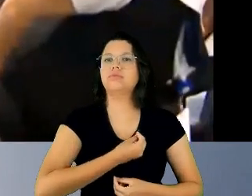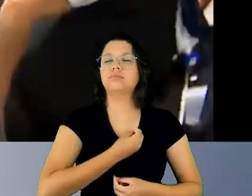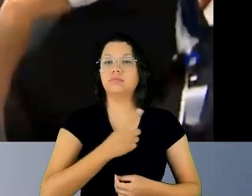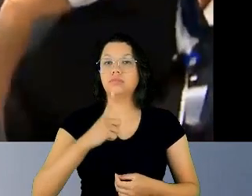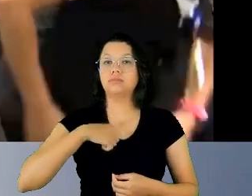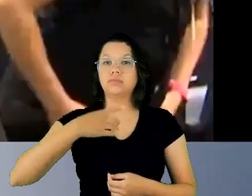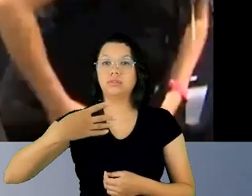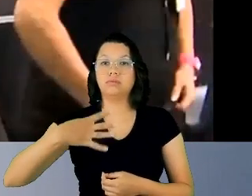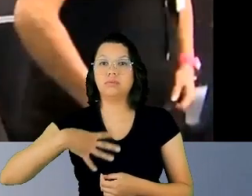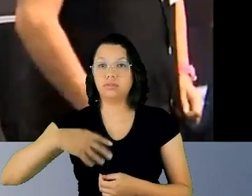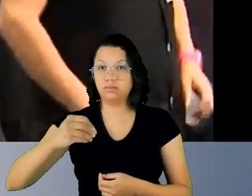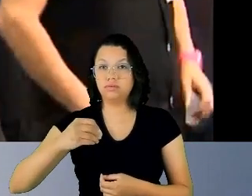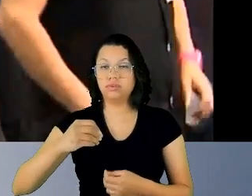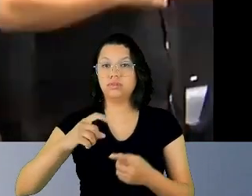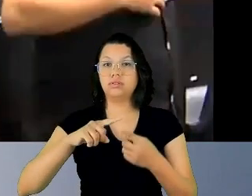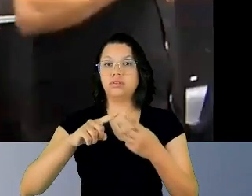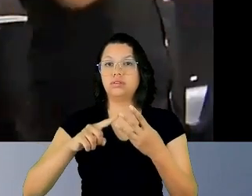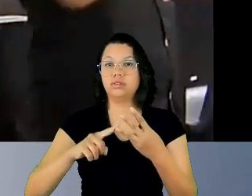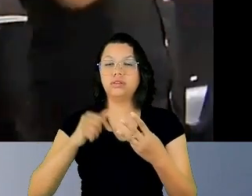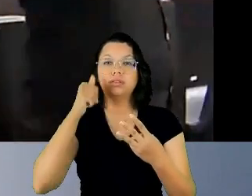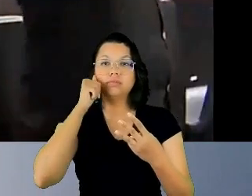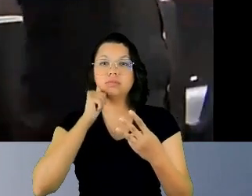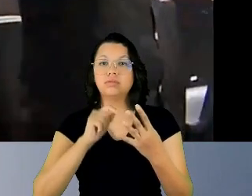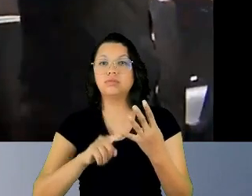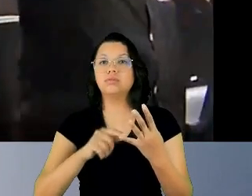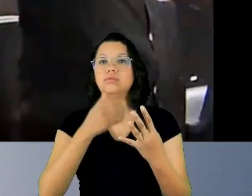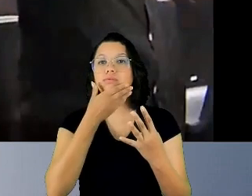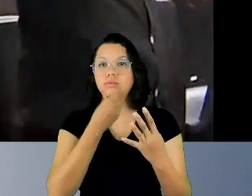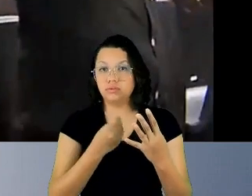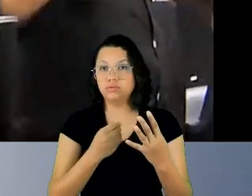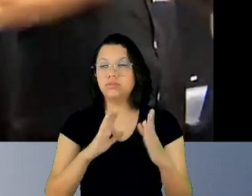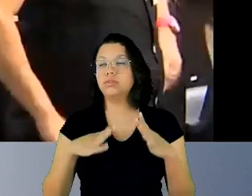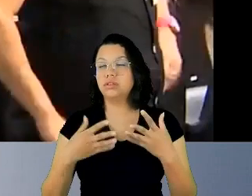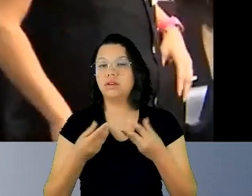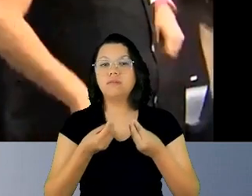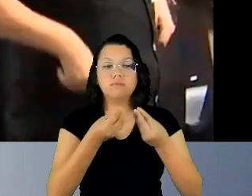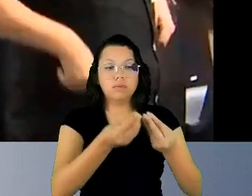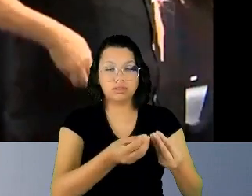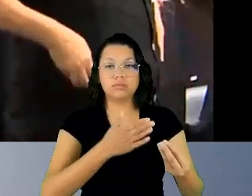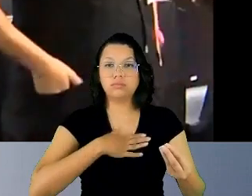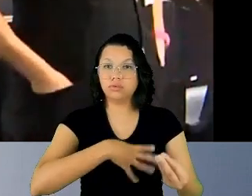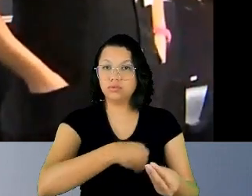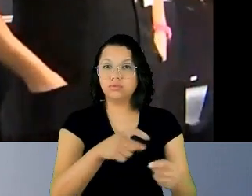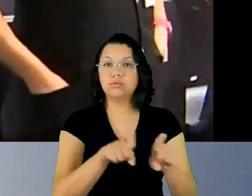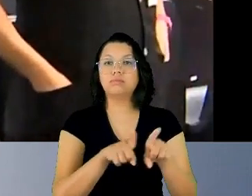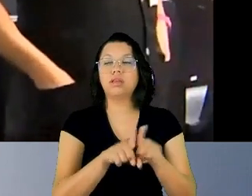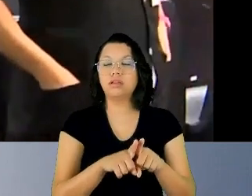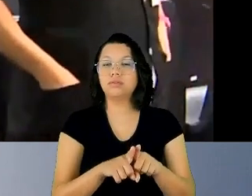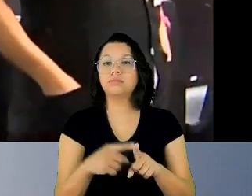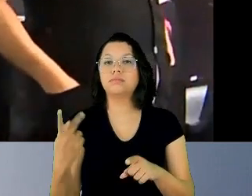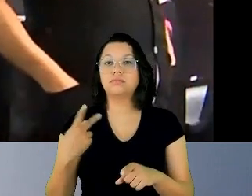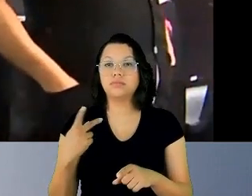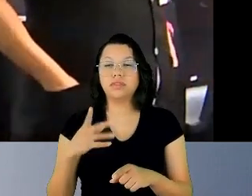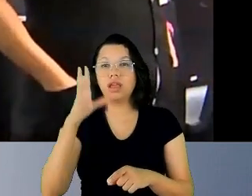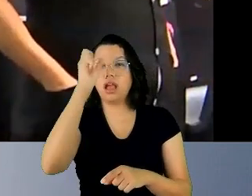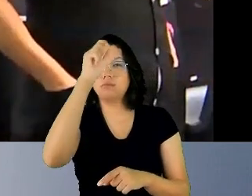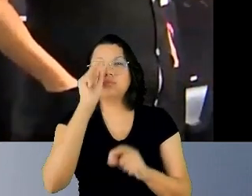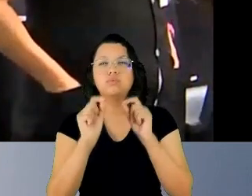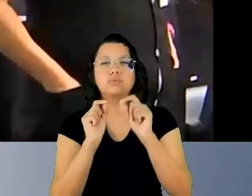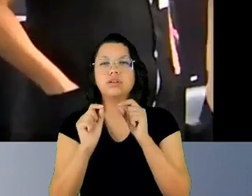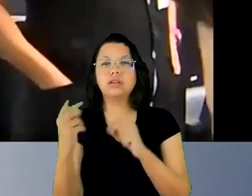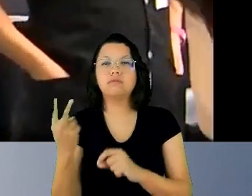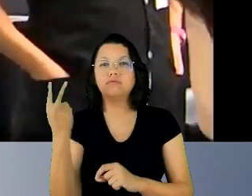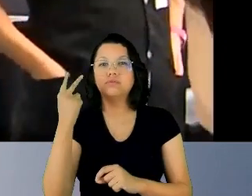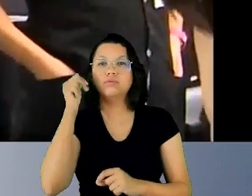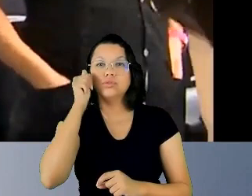filhos, sendo três meninas e um menino, então eu vou passar isso para os meus filhos também, para a gente aprender o que é o valor de uma